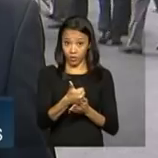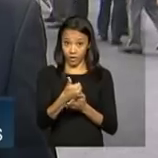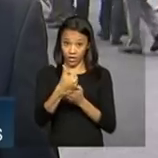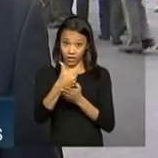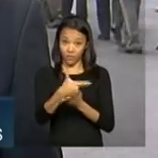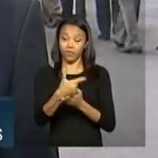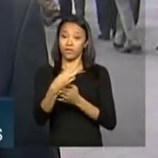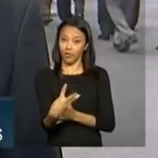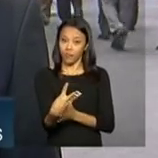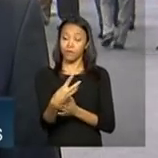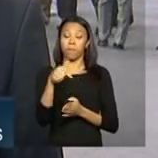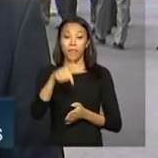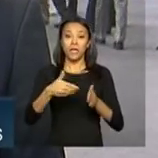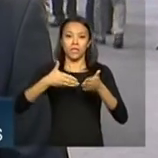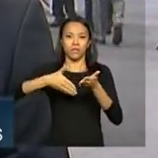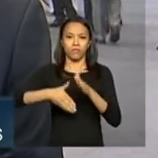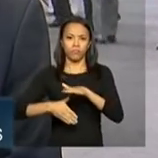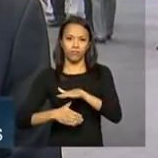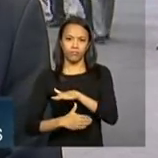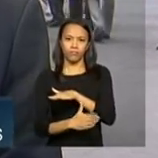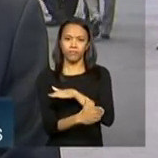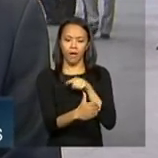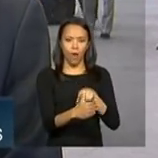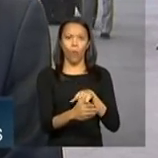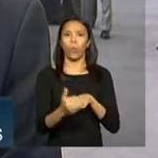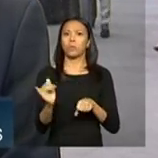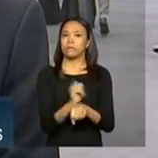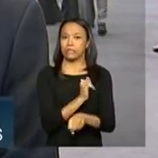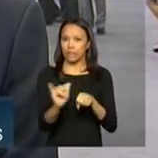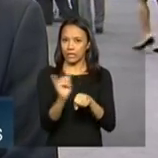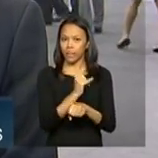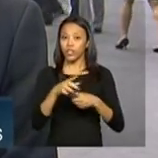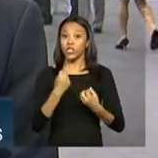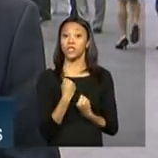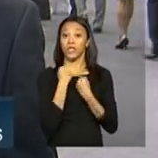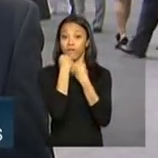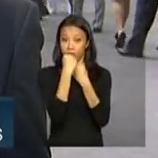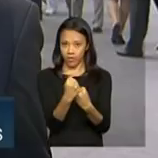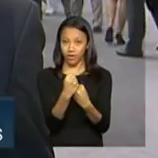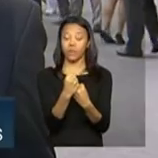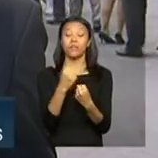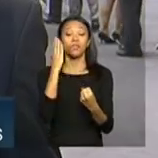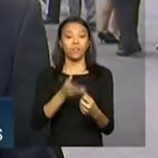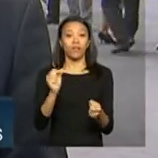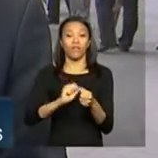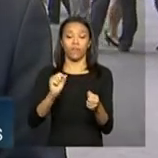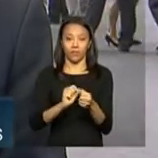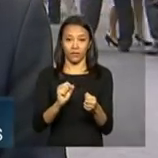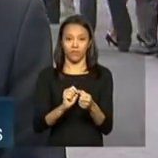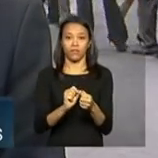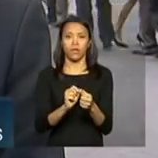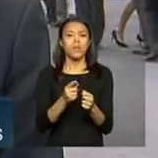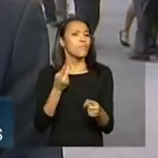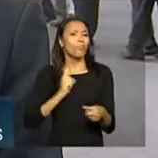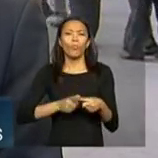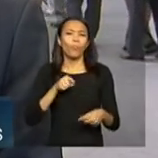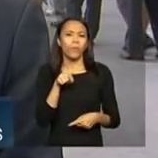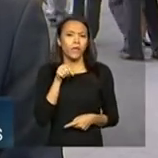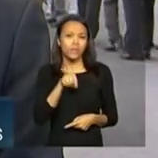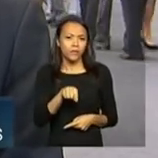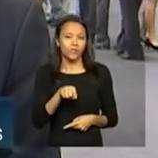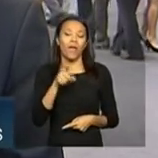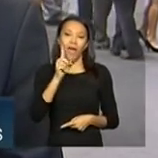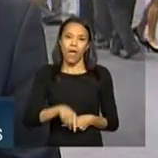é considerado uma das principais armas, equipamentos de defesa já inventados pelo homem. Isso porque ele tem